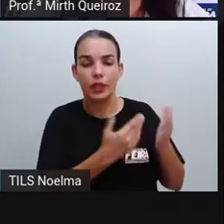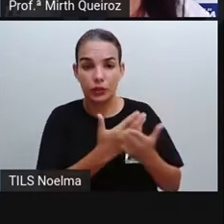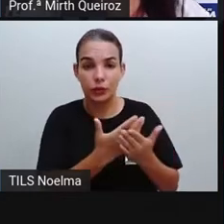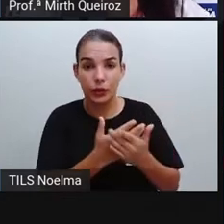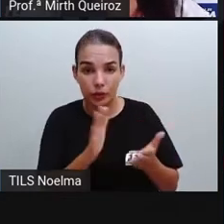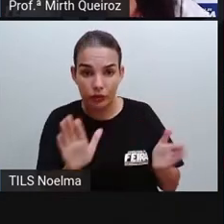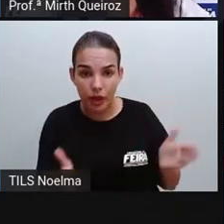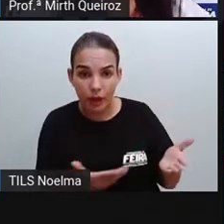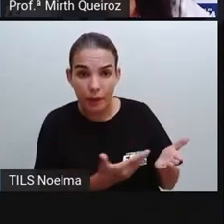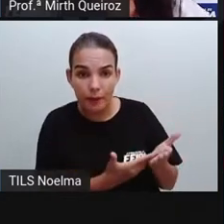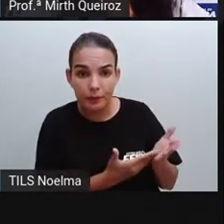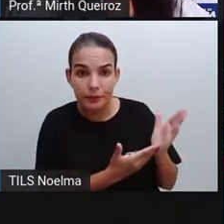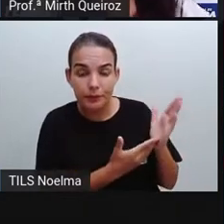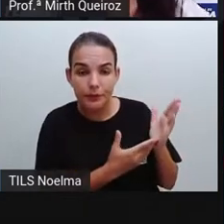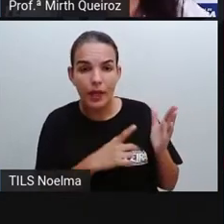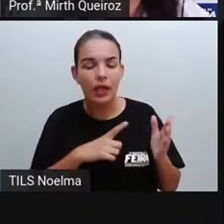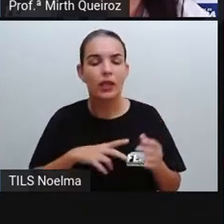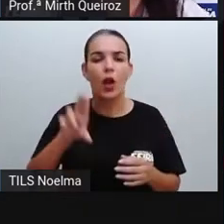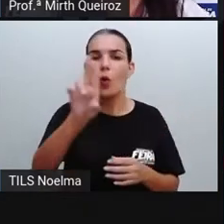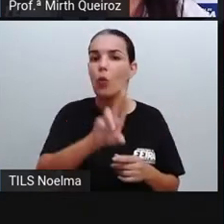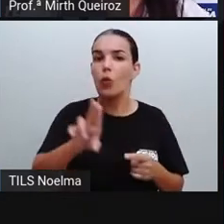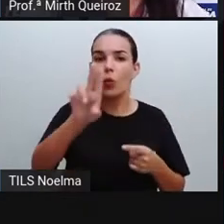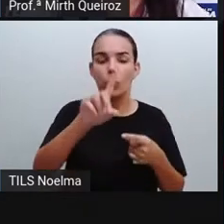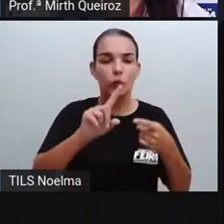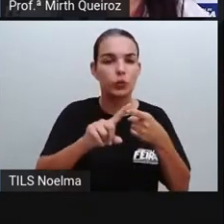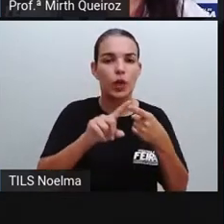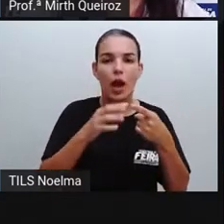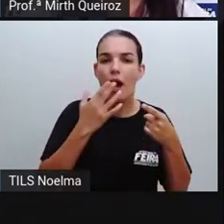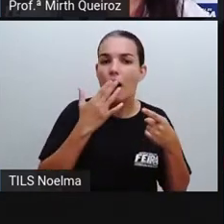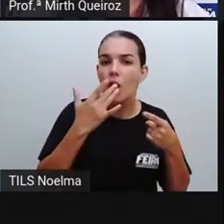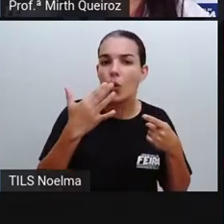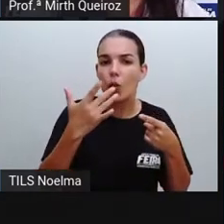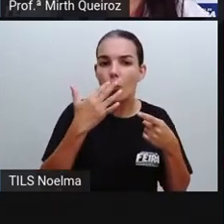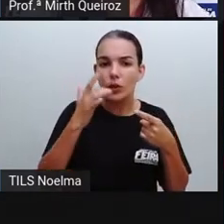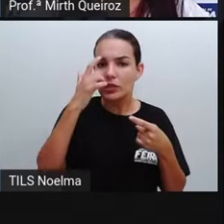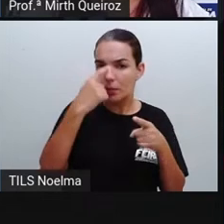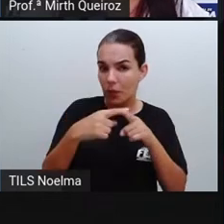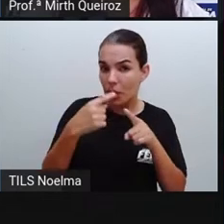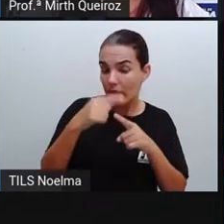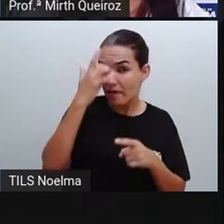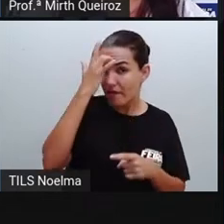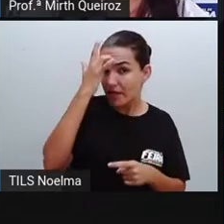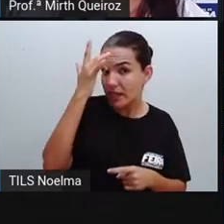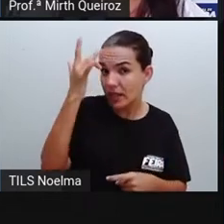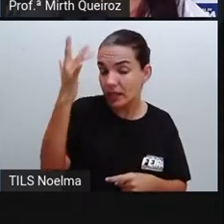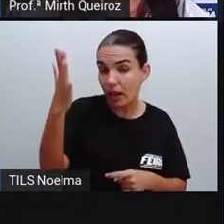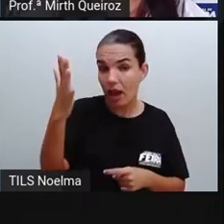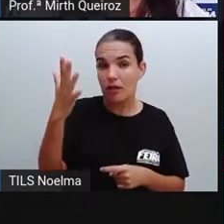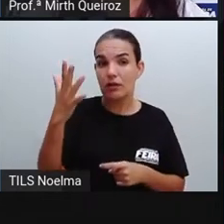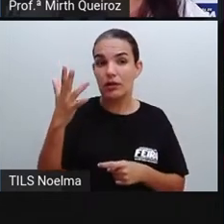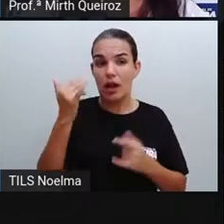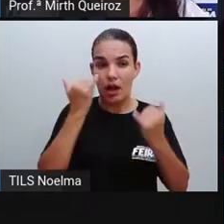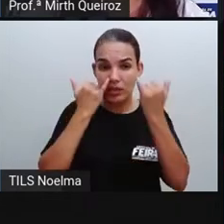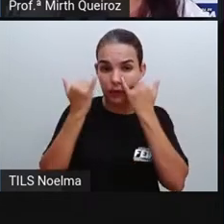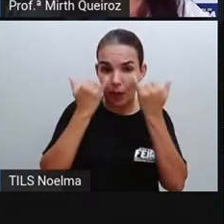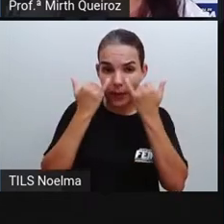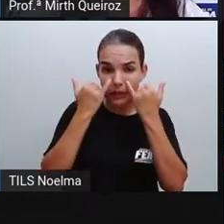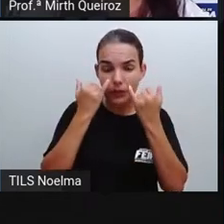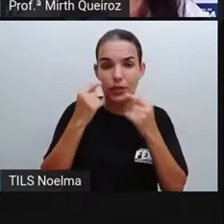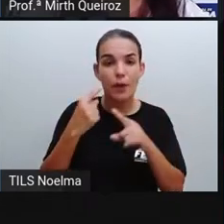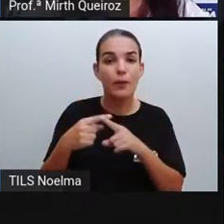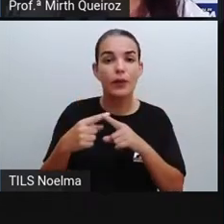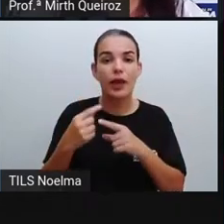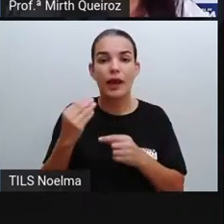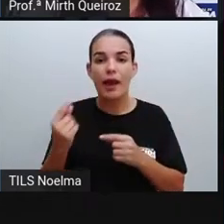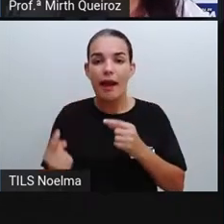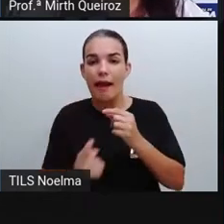aula. A utilização das cores, né? Que vai facilitar aí a compreensão, onde cada item pesquisado aí, cada